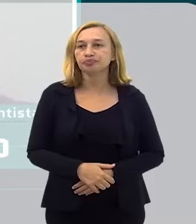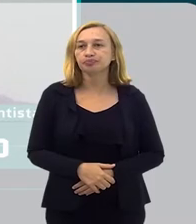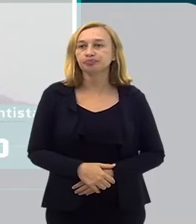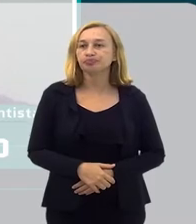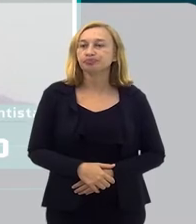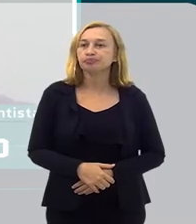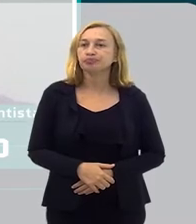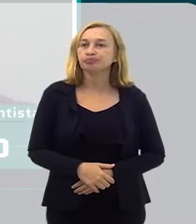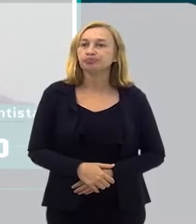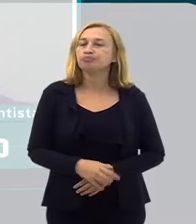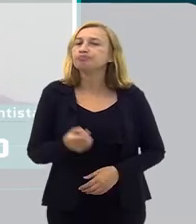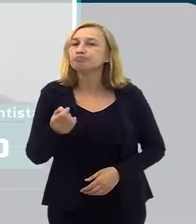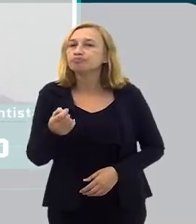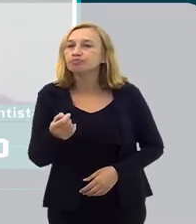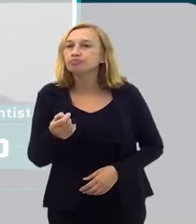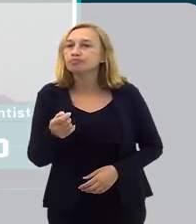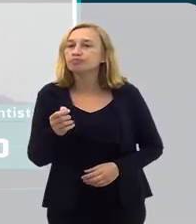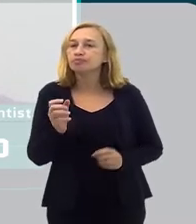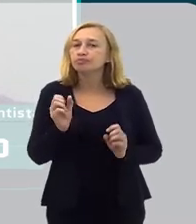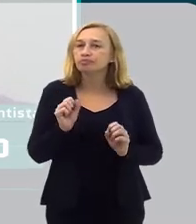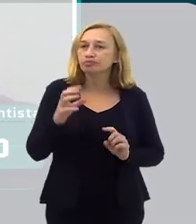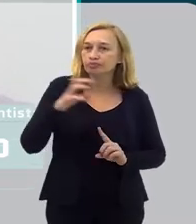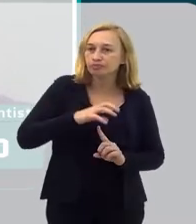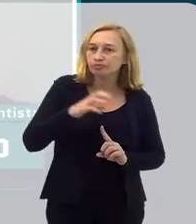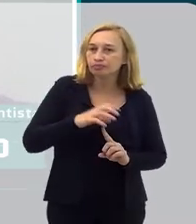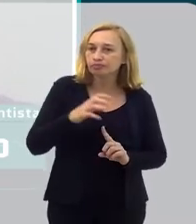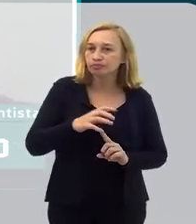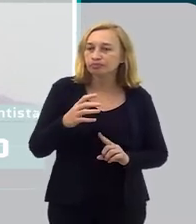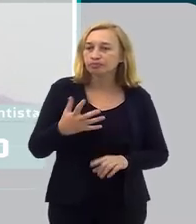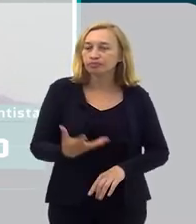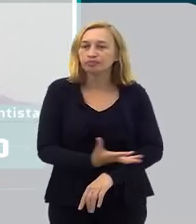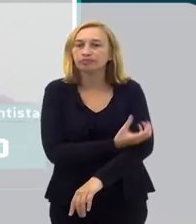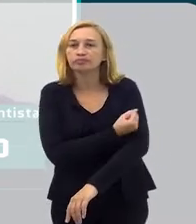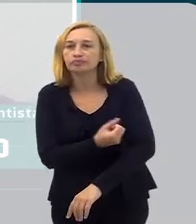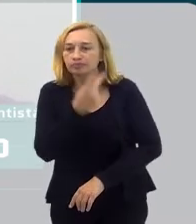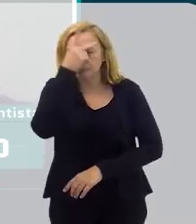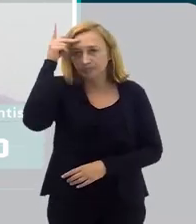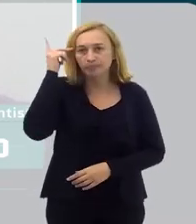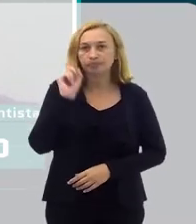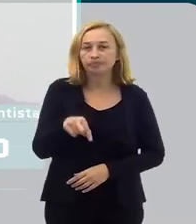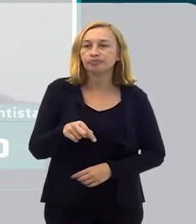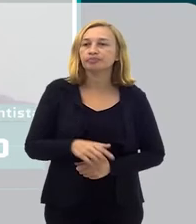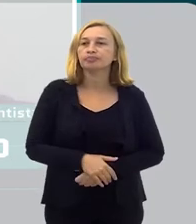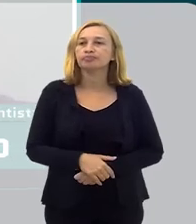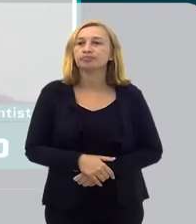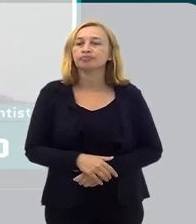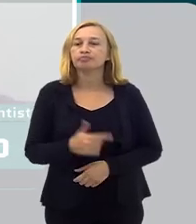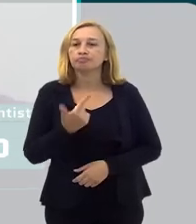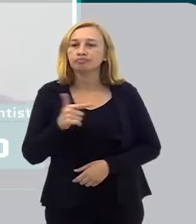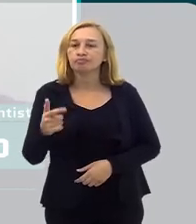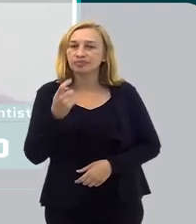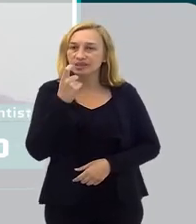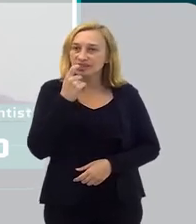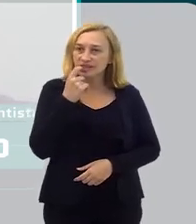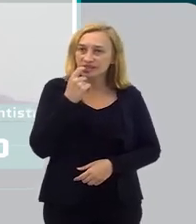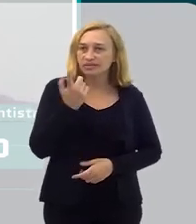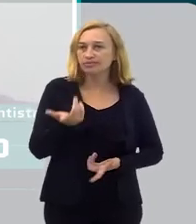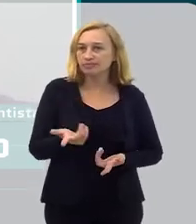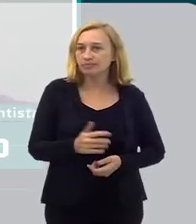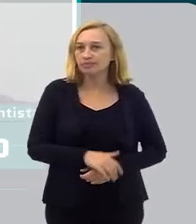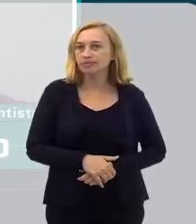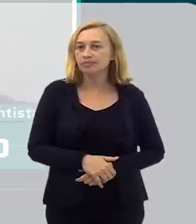eu penso de que como que isso pode influenciar na autoestima da pessoa, né? Uma pessoa que está sem dente,